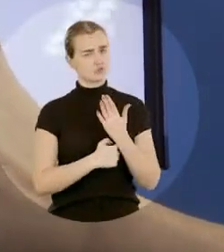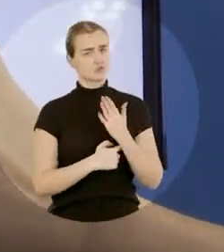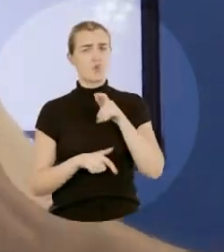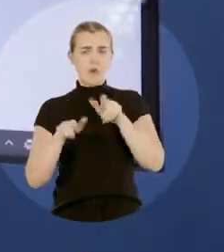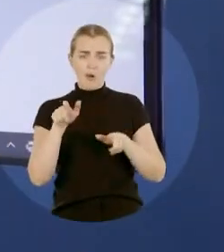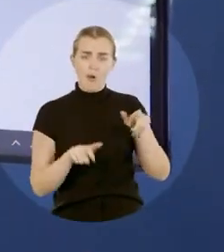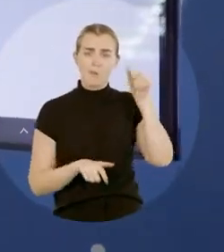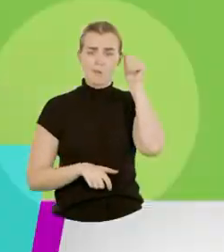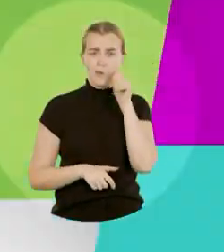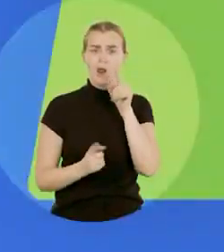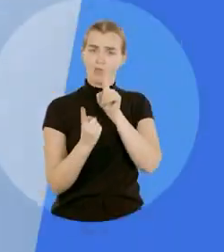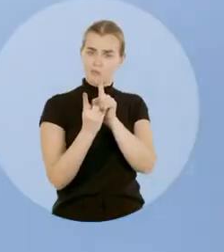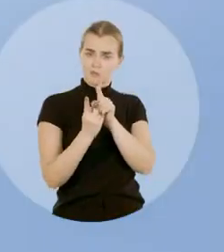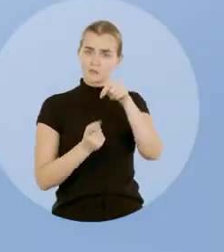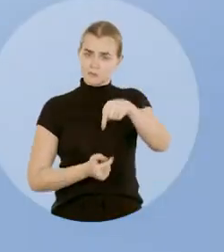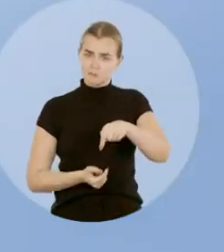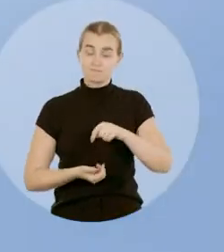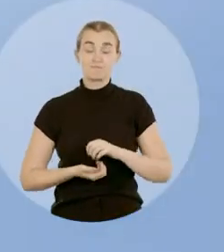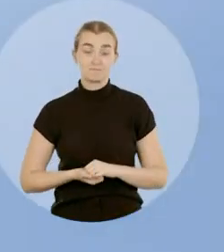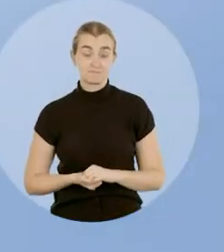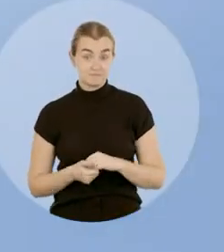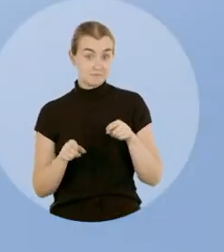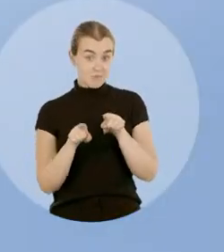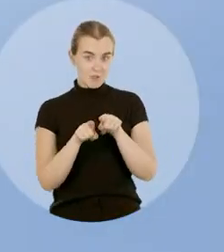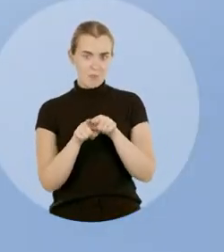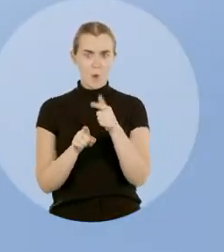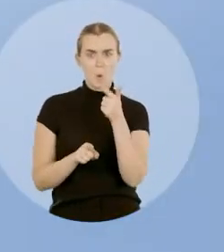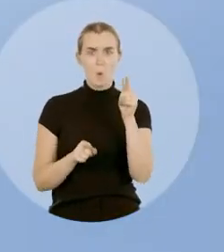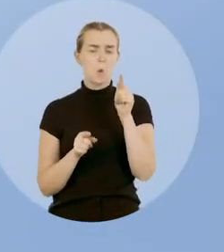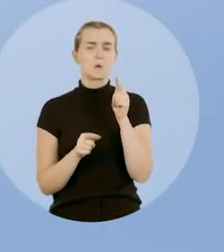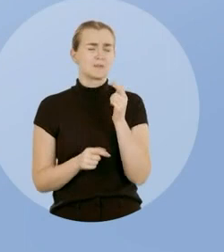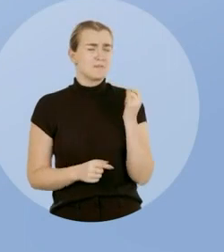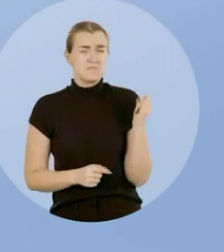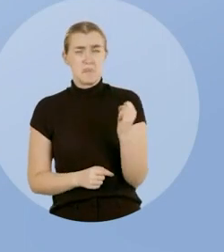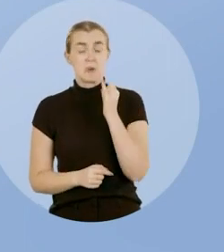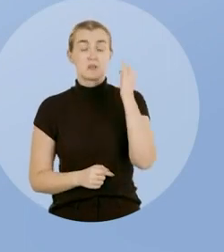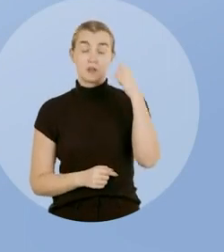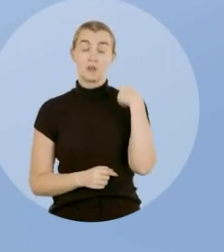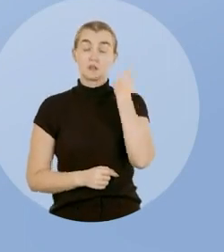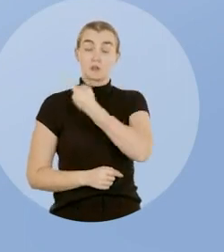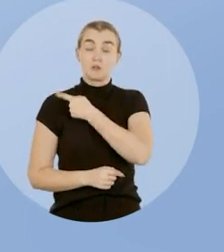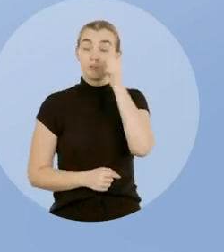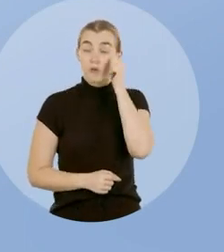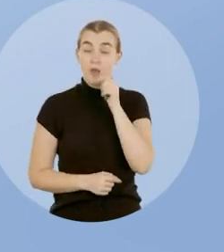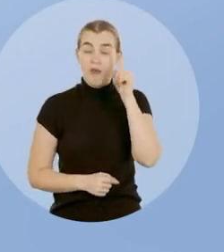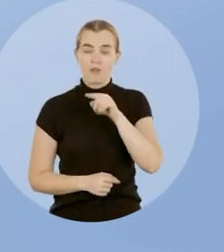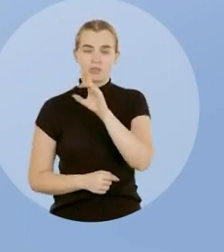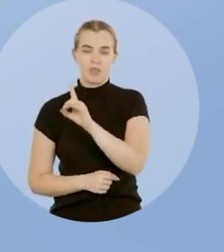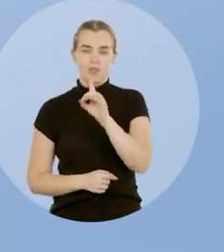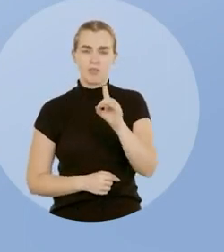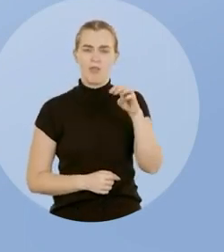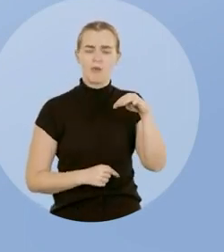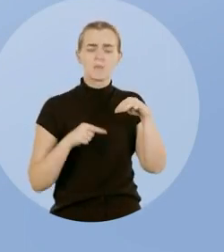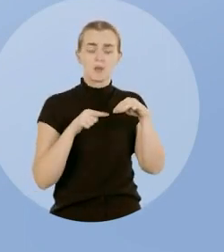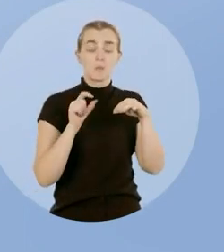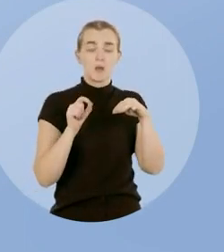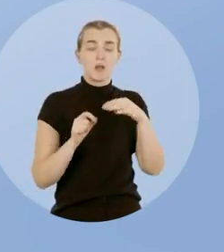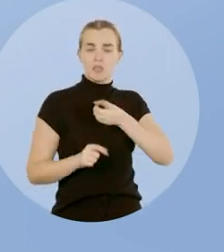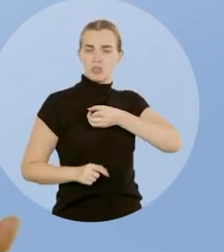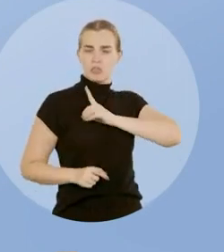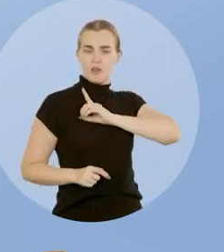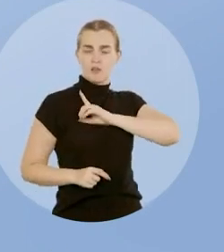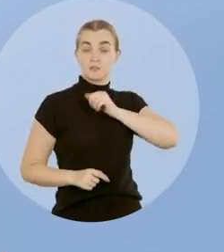sendo atendidos aqui. Outra conquista muito importante para nós, mulheres, é a DDM, Delegacia da Mulher 24